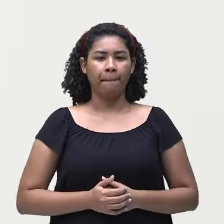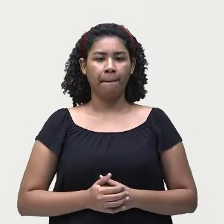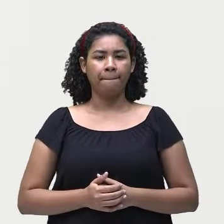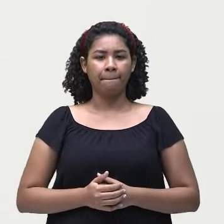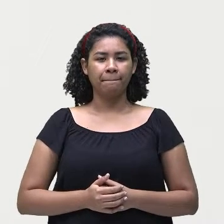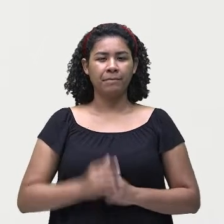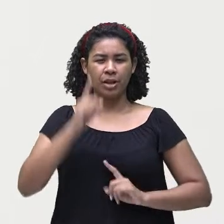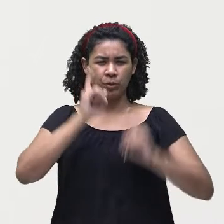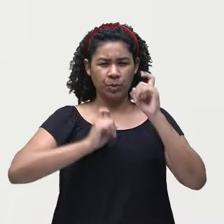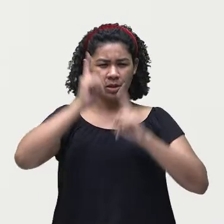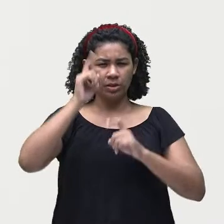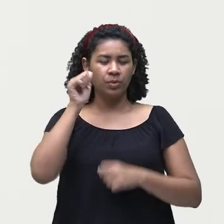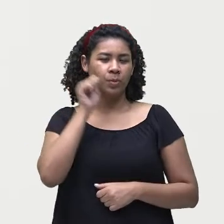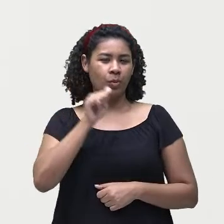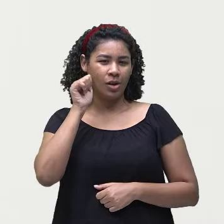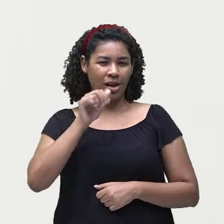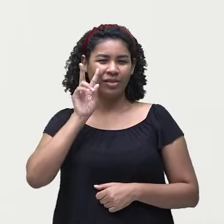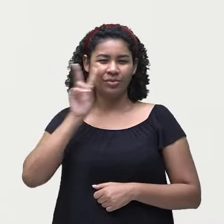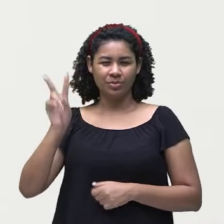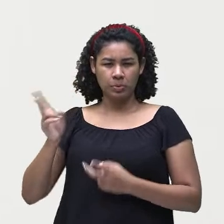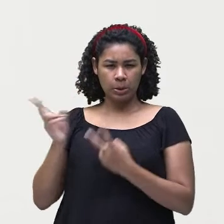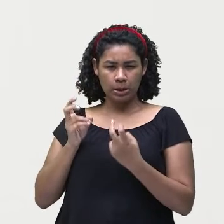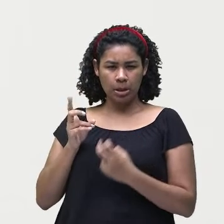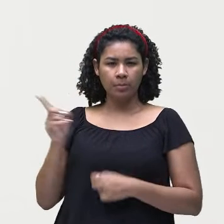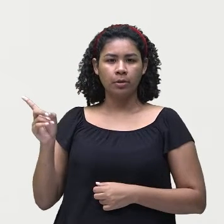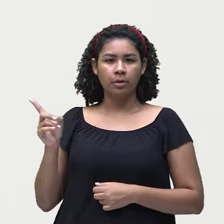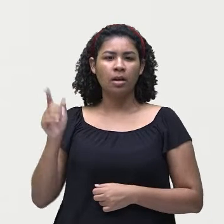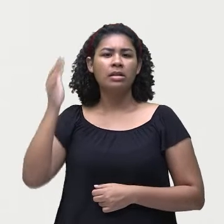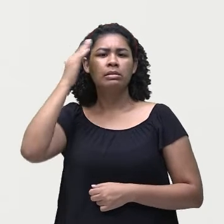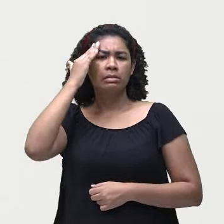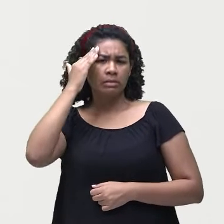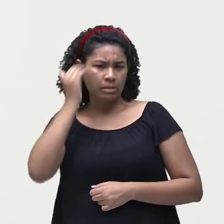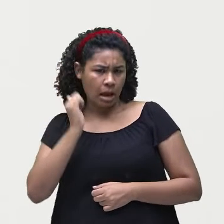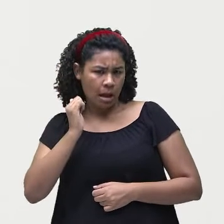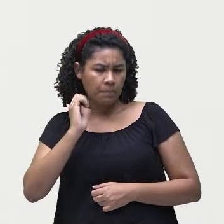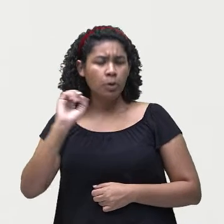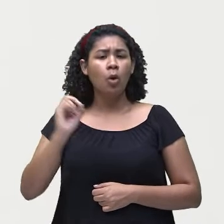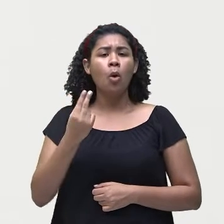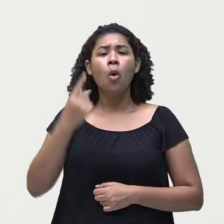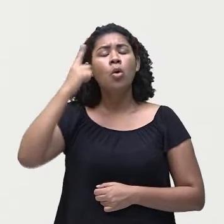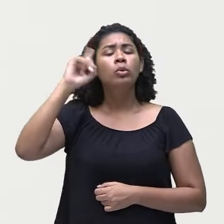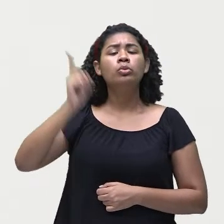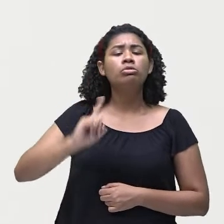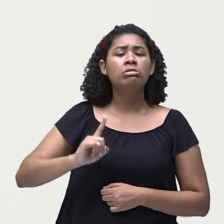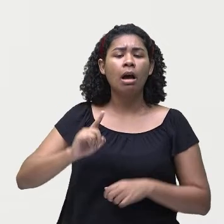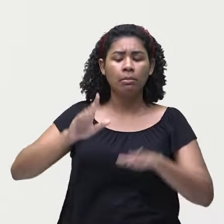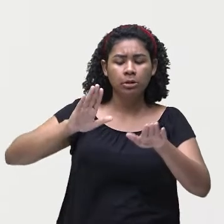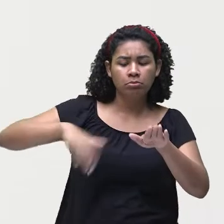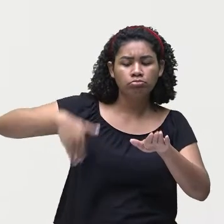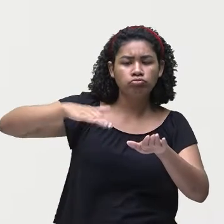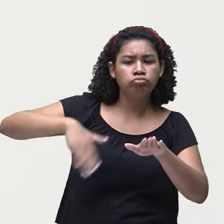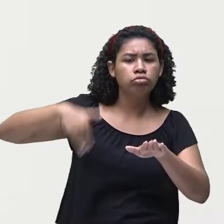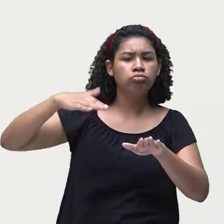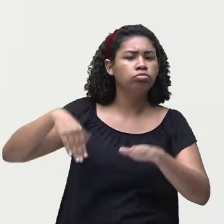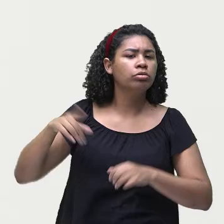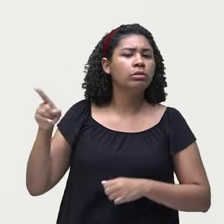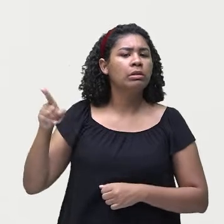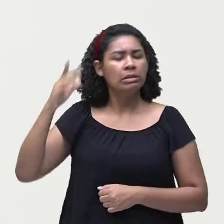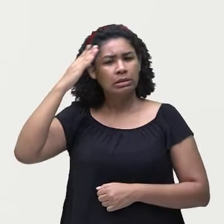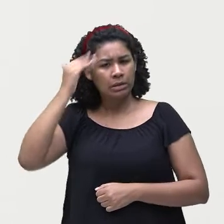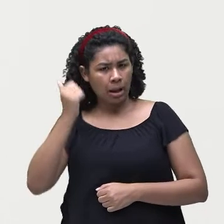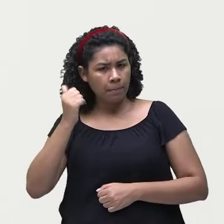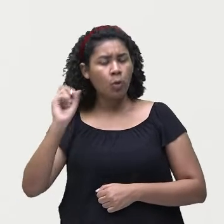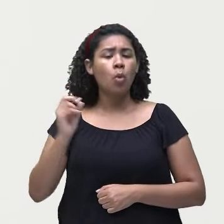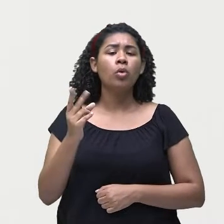expressão que a potira está fazendo, eu quero dizer que ela sabe ou que ela não sabe nadar. Ela tem ou ela não tem essa